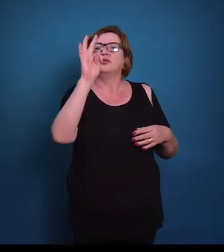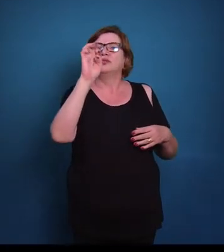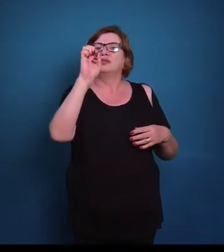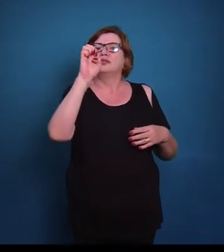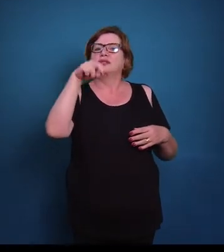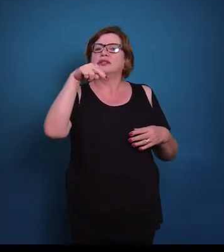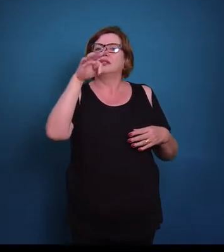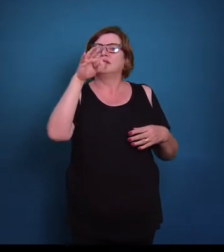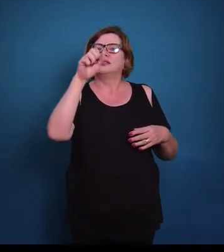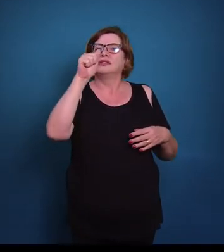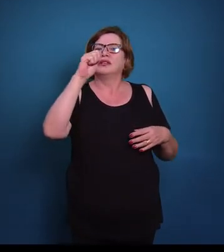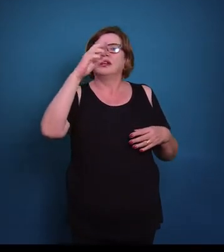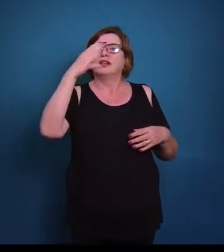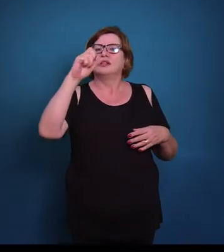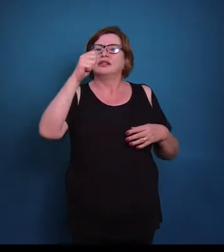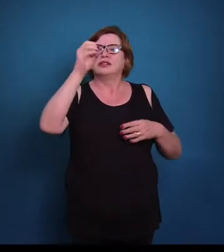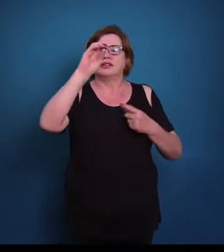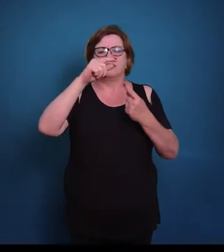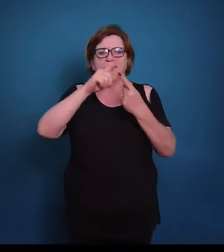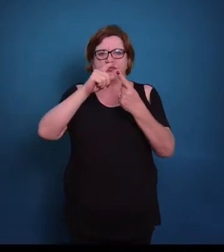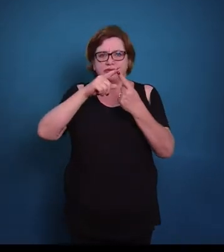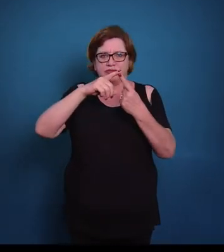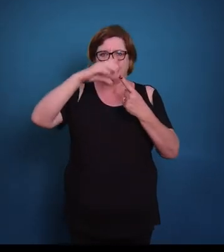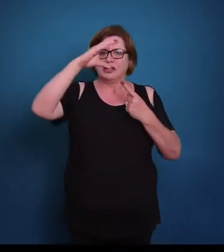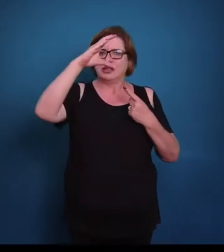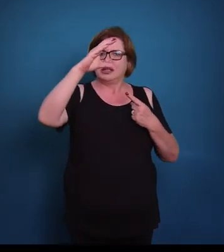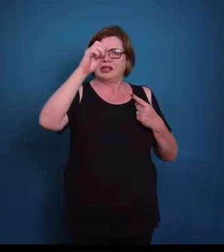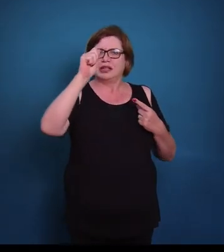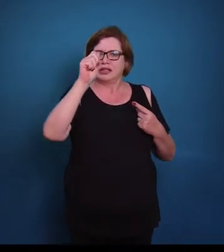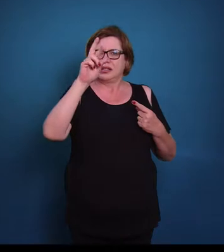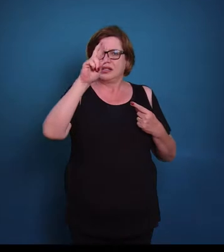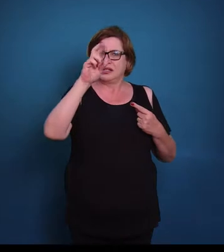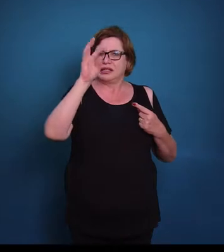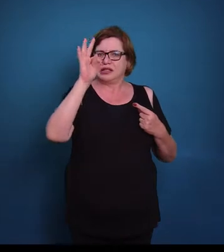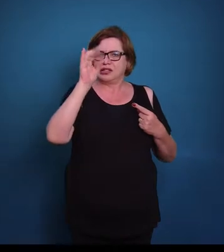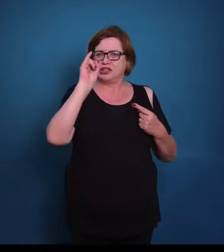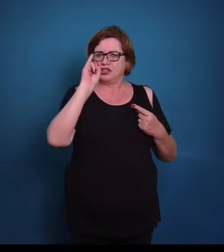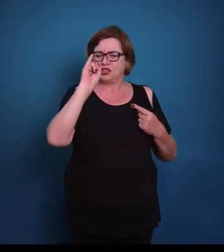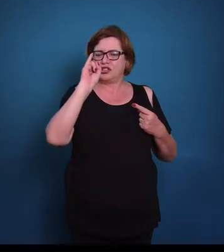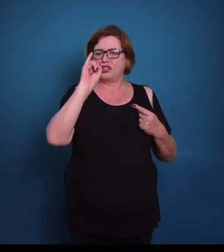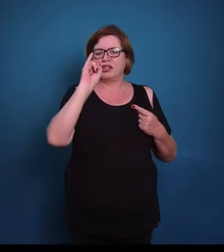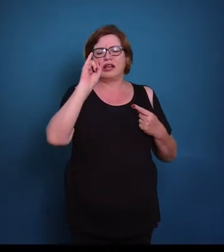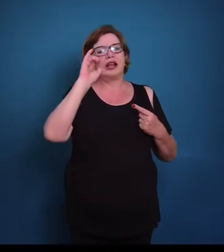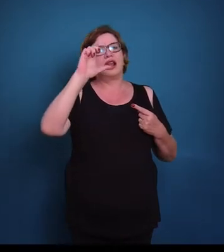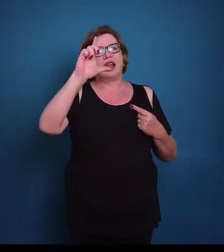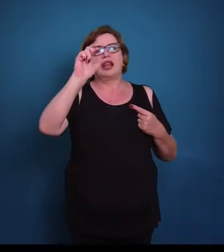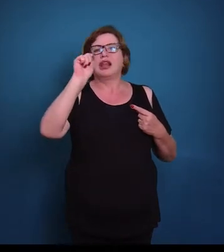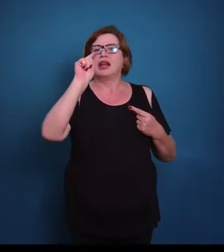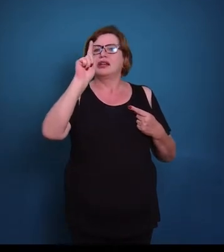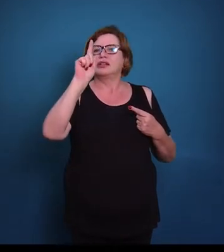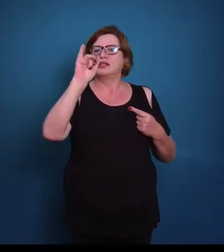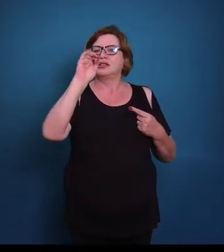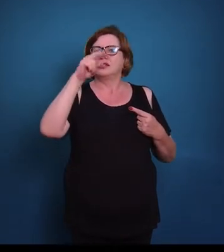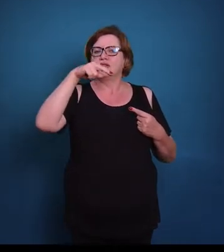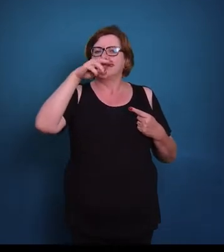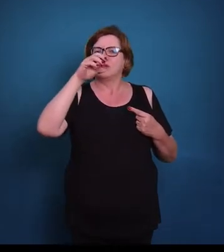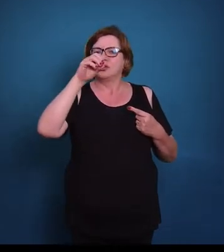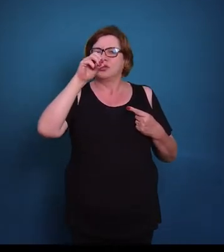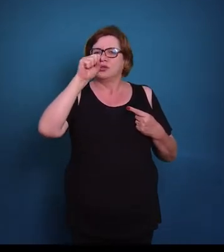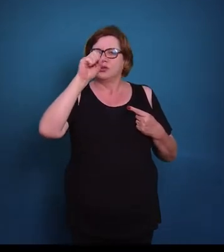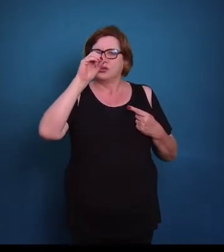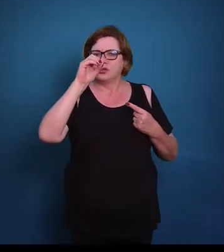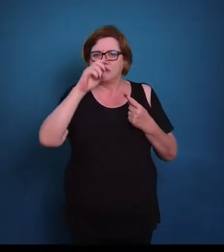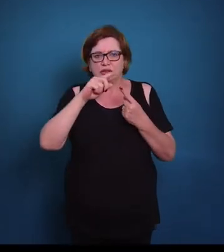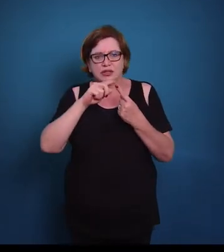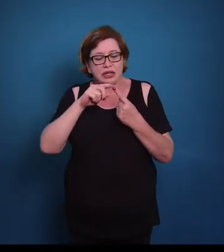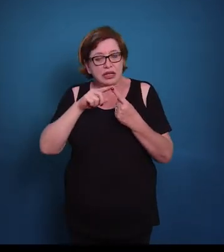o tecido cartilaginoso é formado por uma abundante matriz extracelular, como qualquer tecido conjuntivo, só que a diferença é que essa matriz extracelular